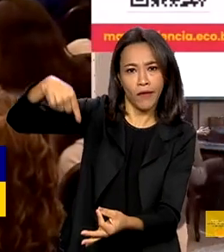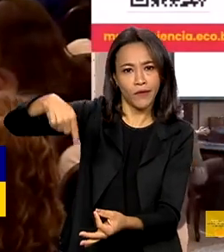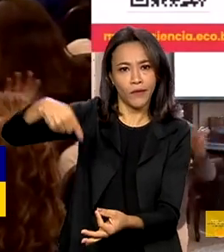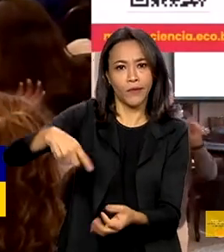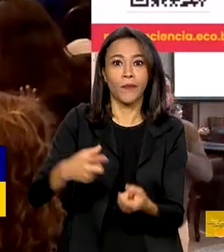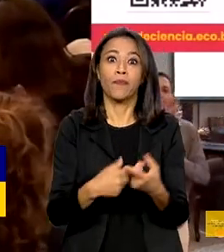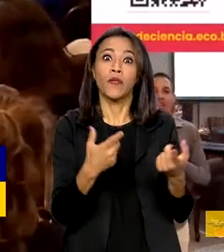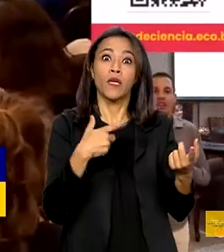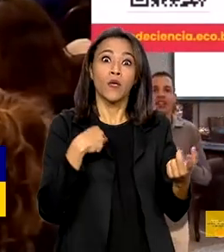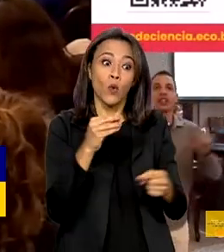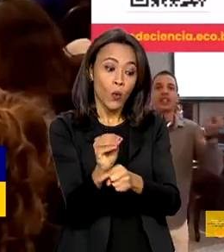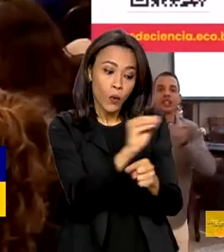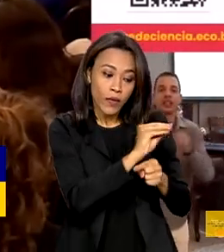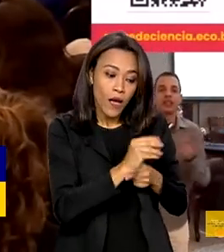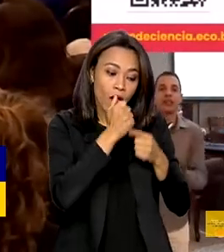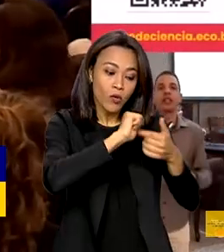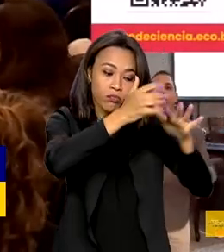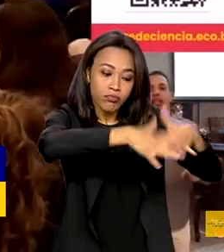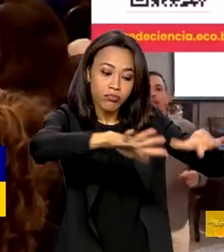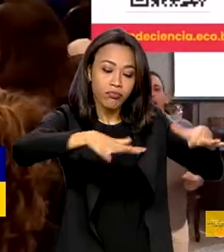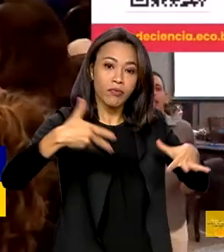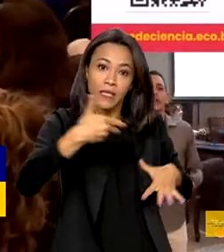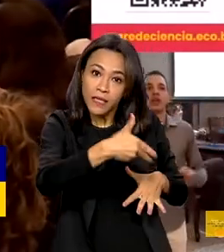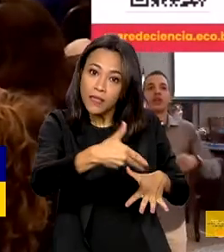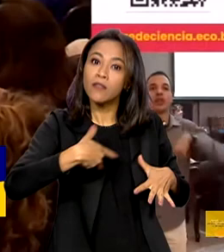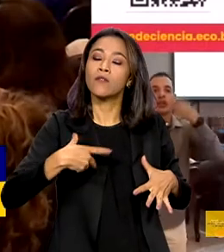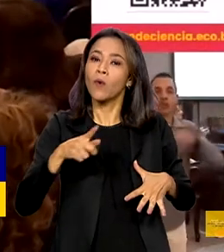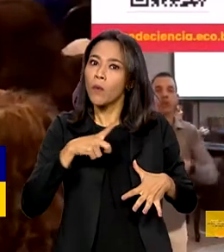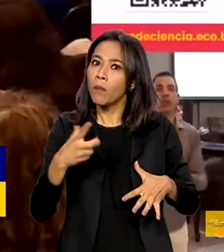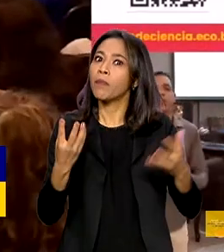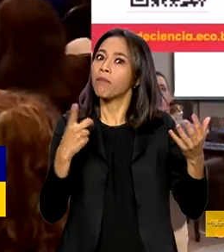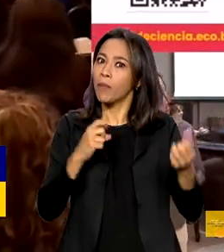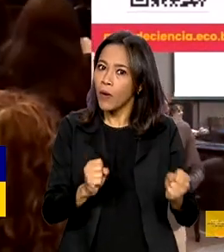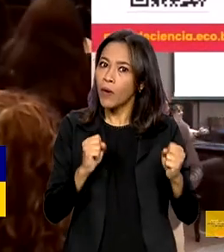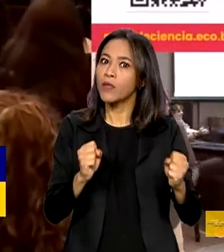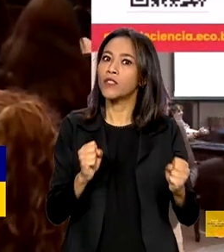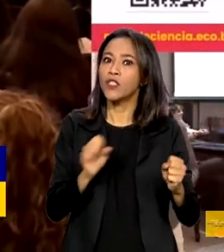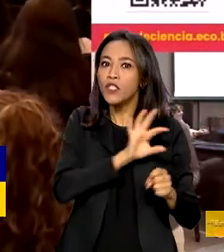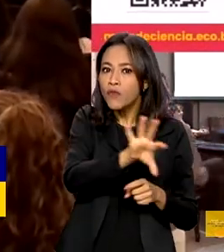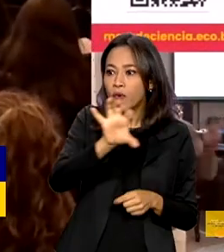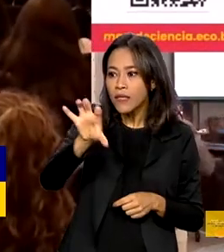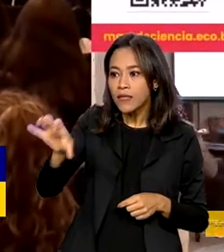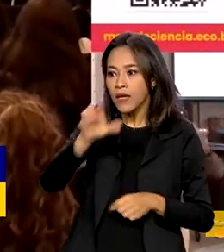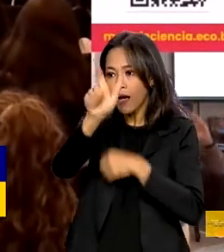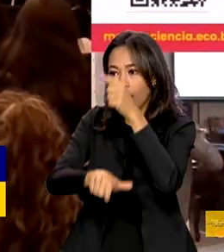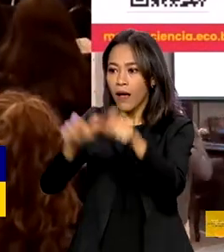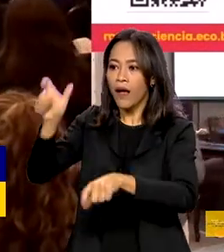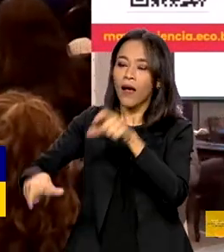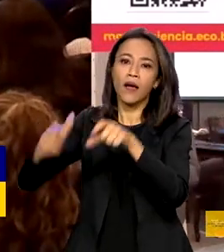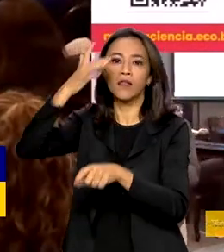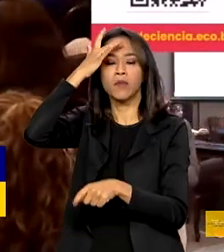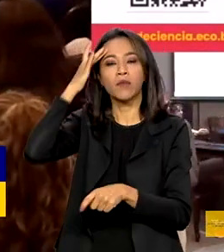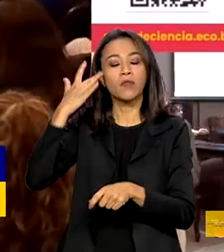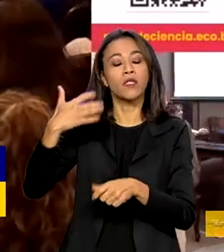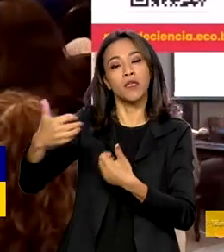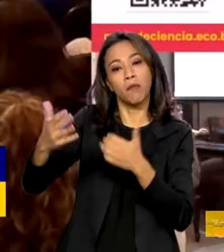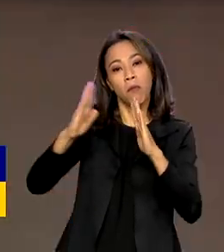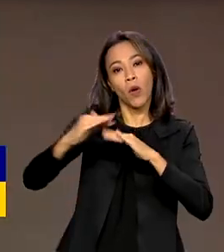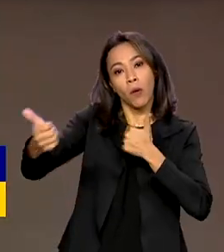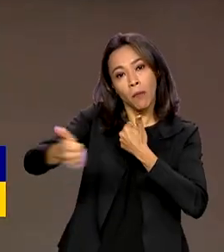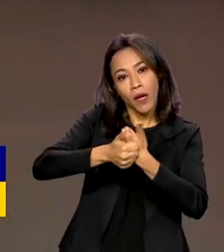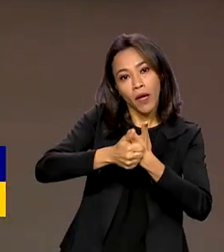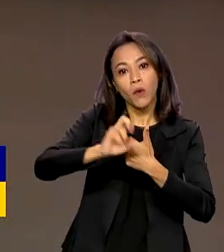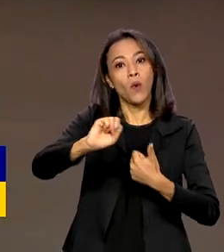no mar e como os oceanos afetam o cotidiano das pessoas, estando elas nas regiões costeiras ou não.